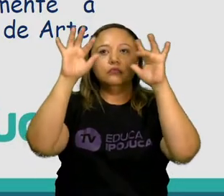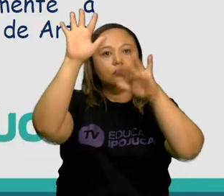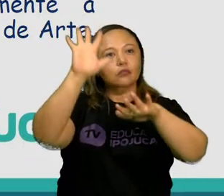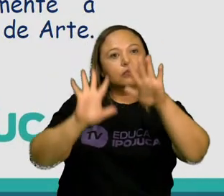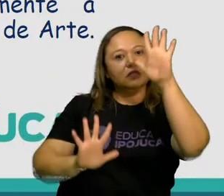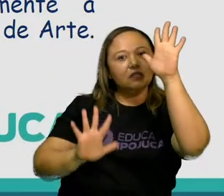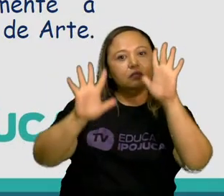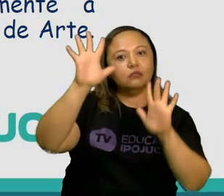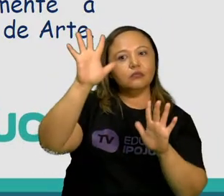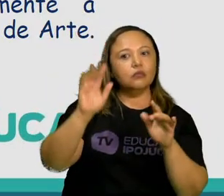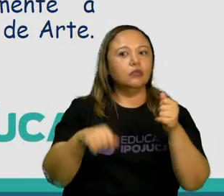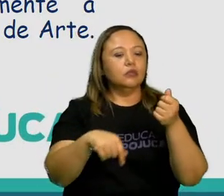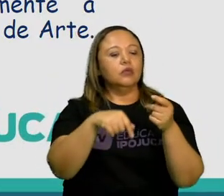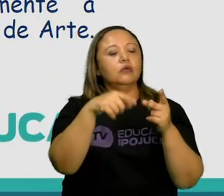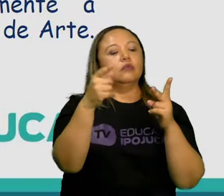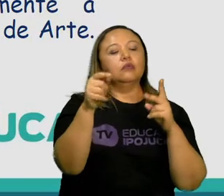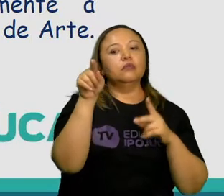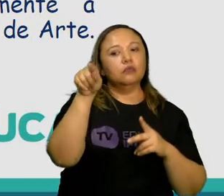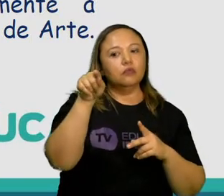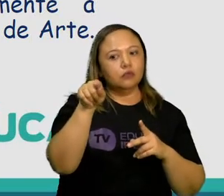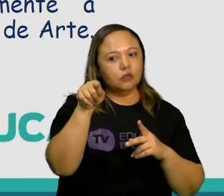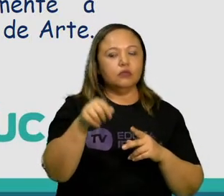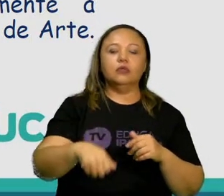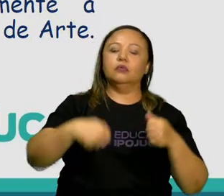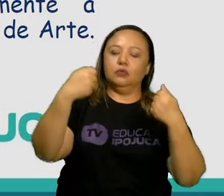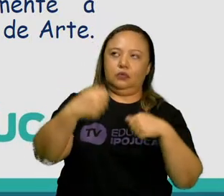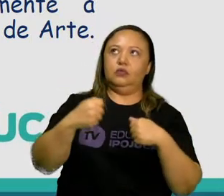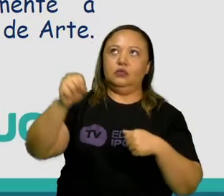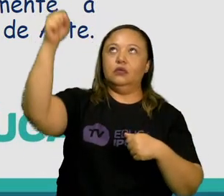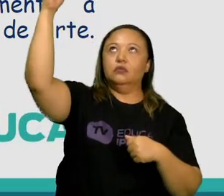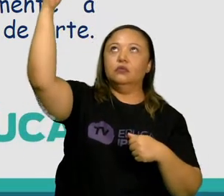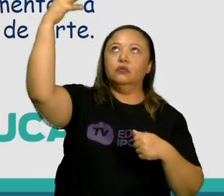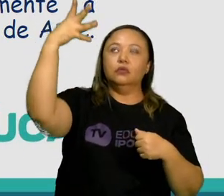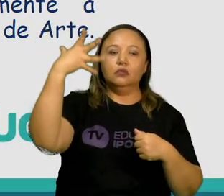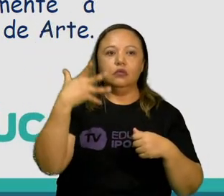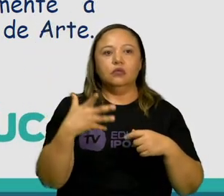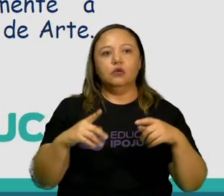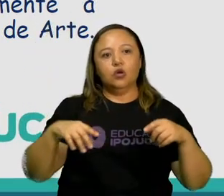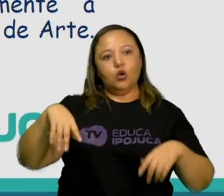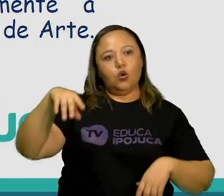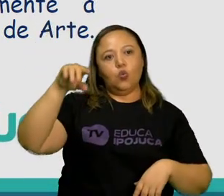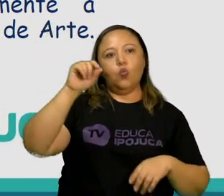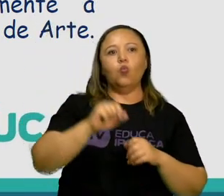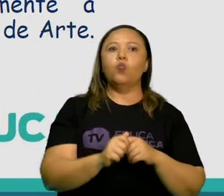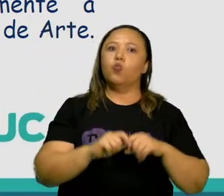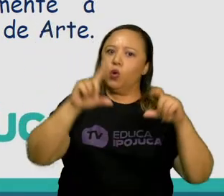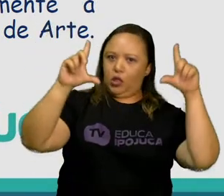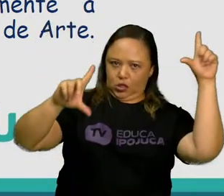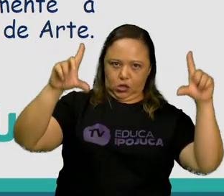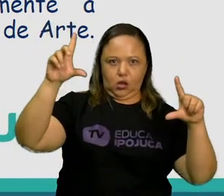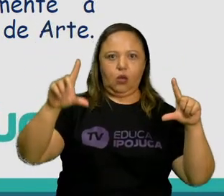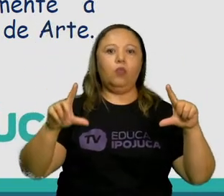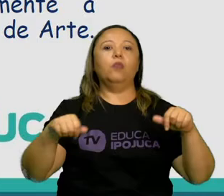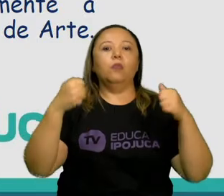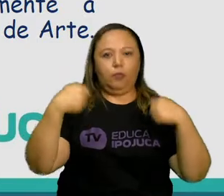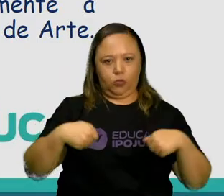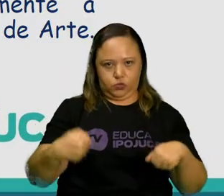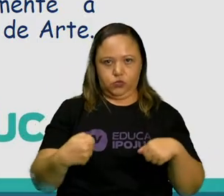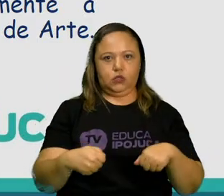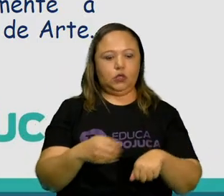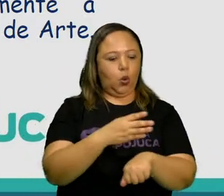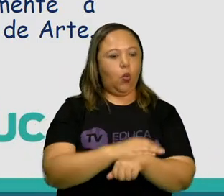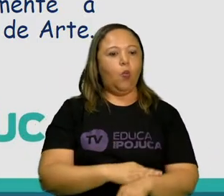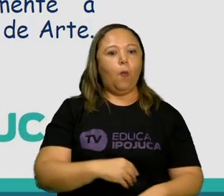Você vai precisar de uma luz, uma tela, pode ser um lençol branco, objetos, para projetar essa sombra, para fazer